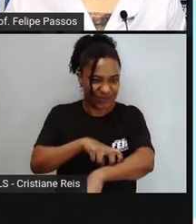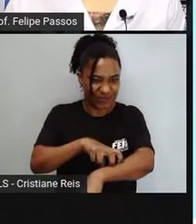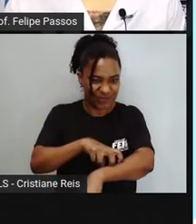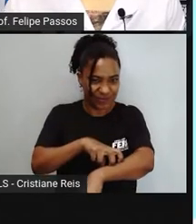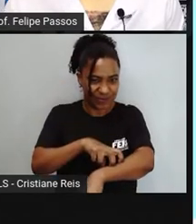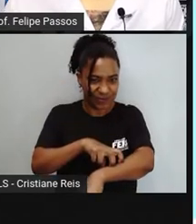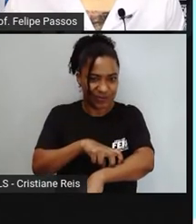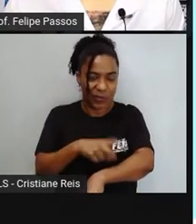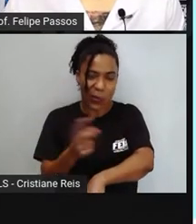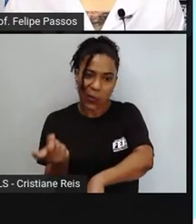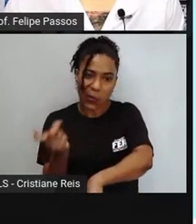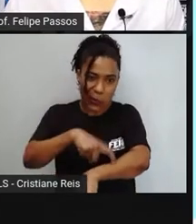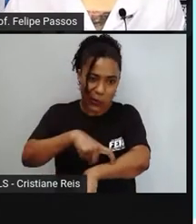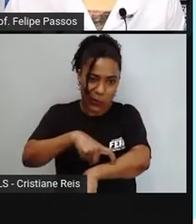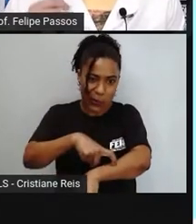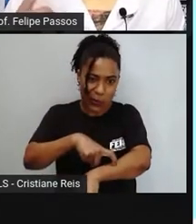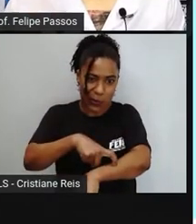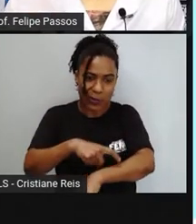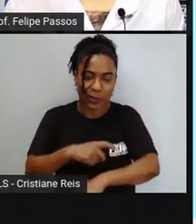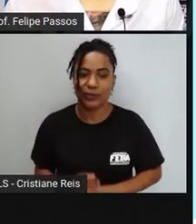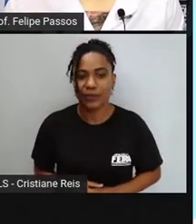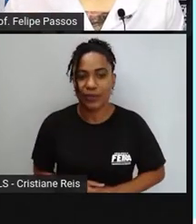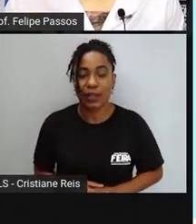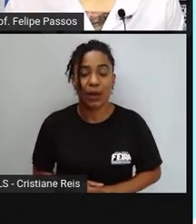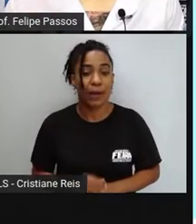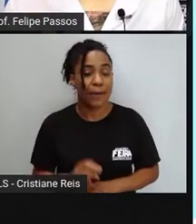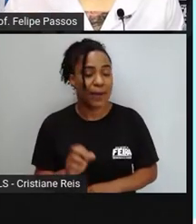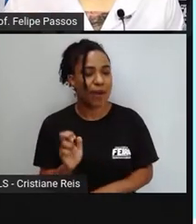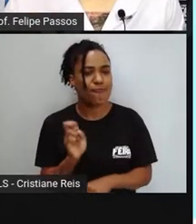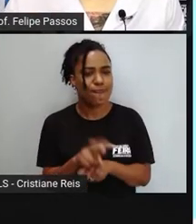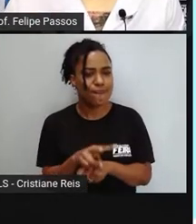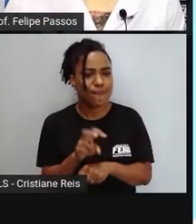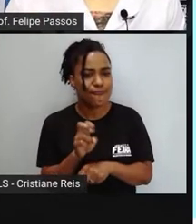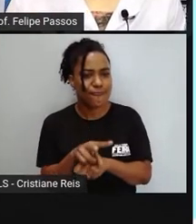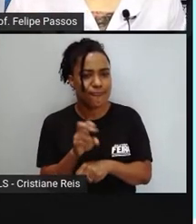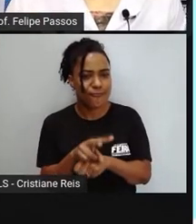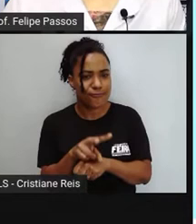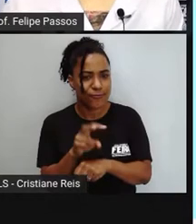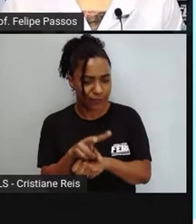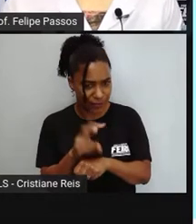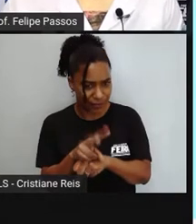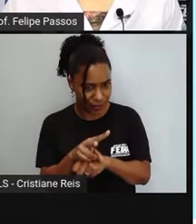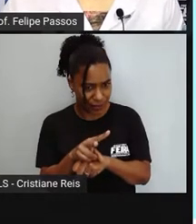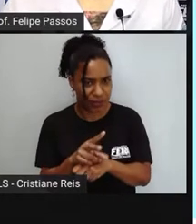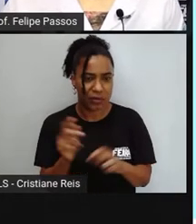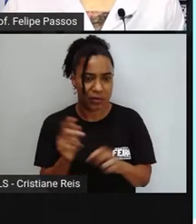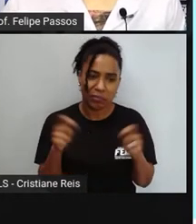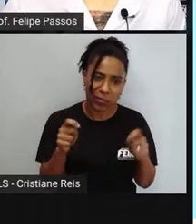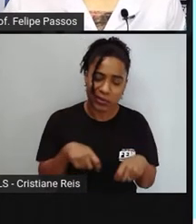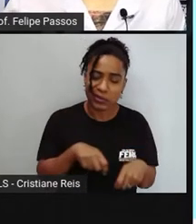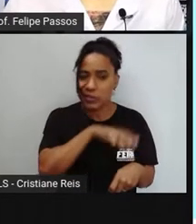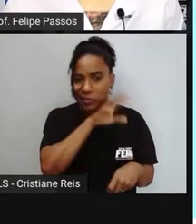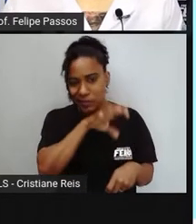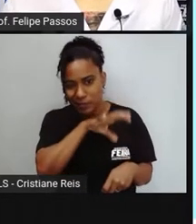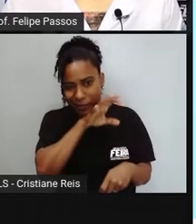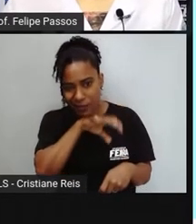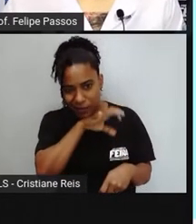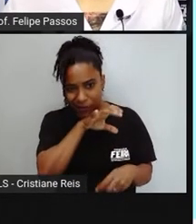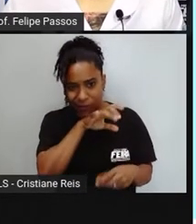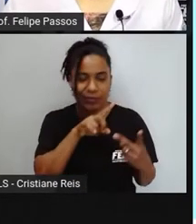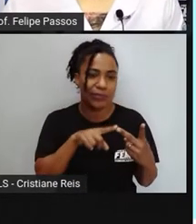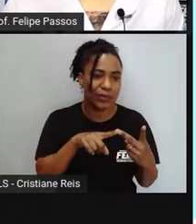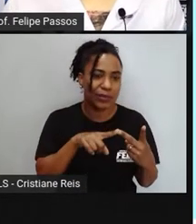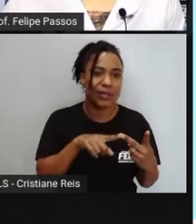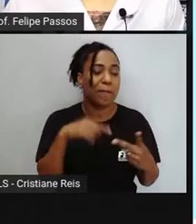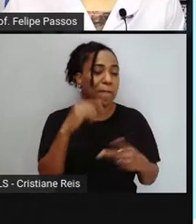alguém. Já o veneno, ele pode ter várias fontes, pode ser produzida por um animal, pode ser produzido por uma